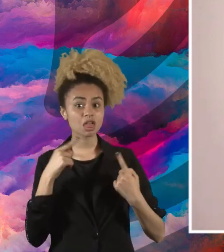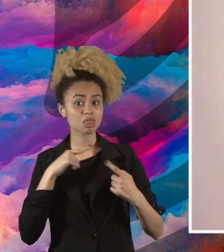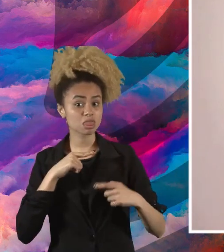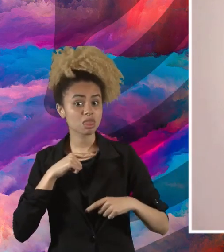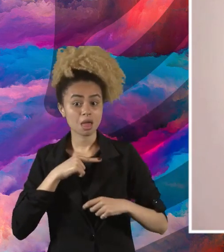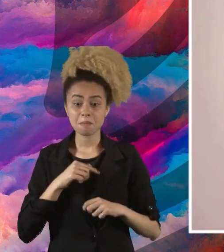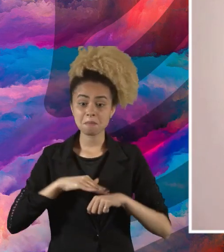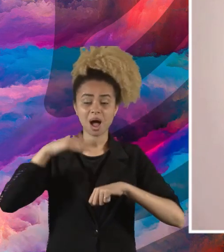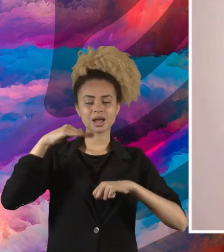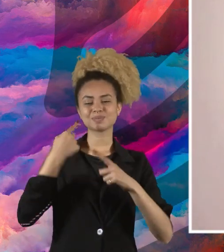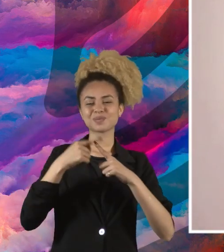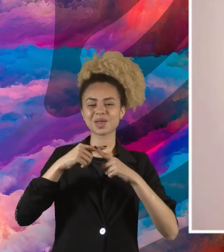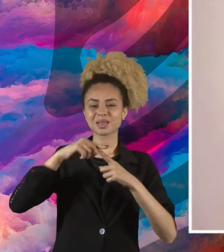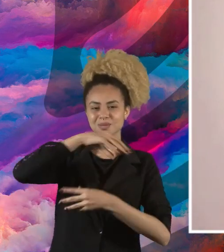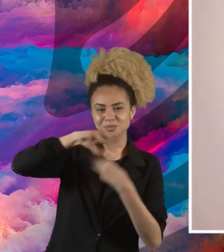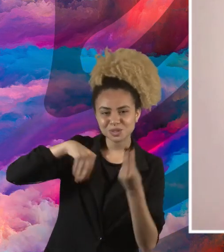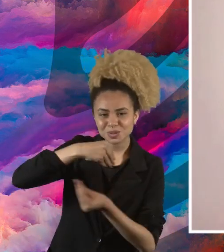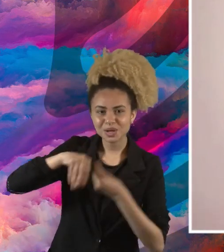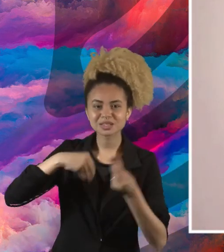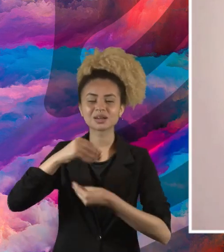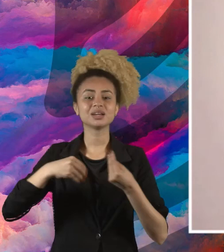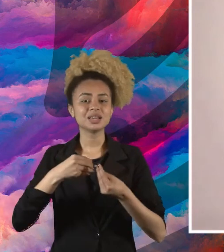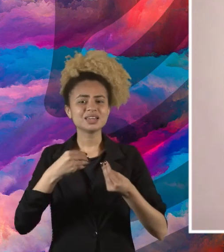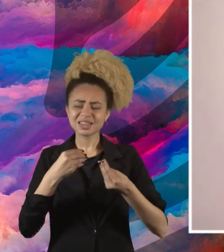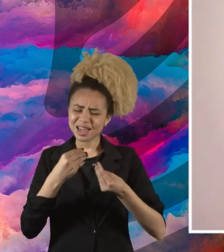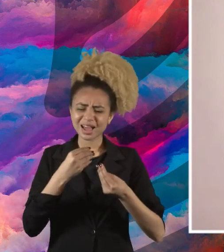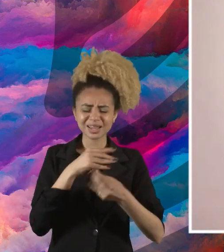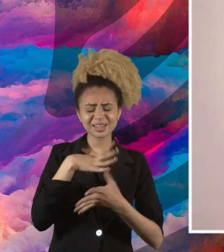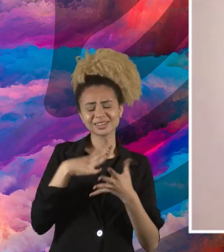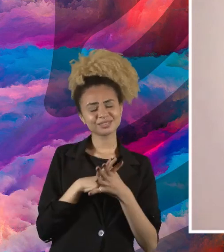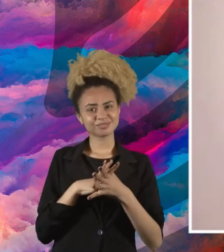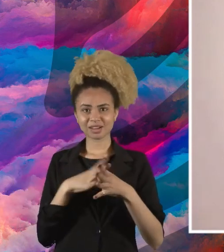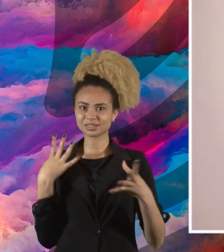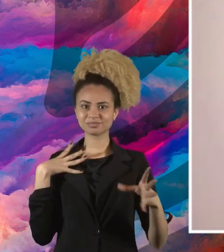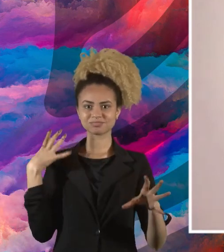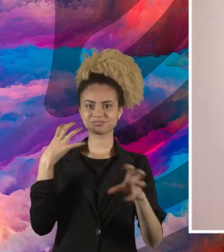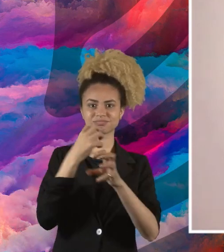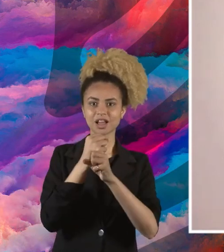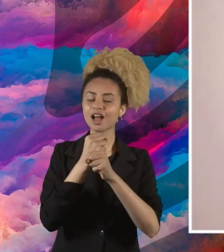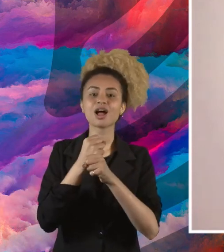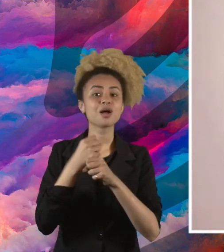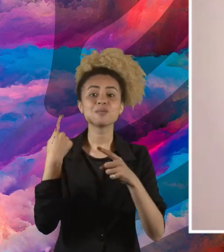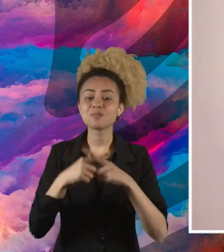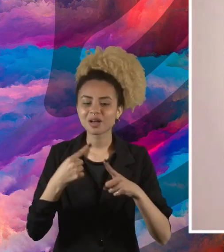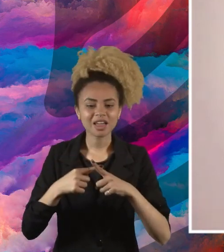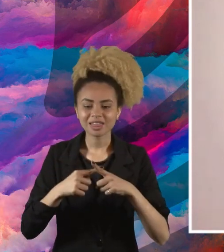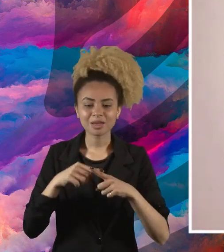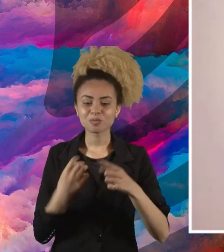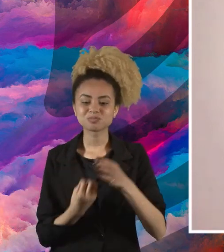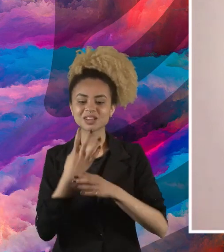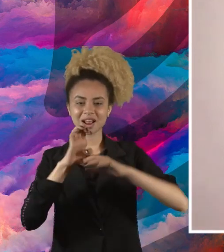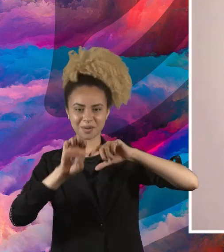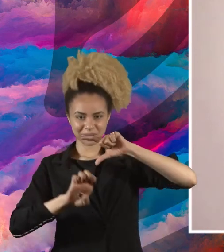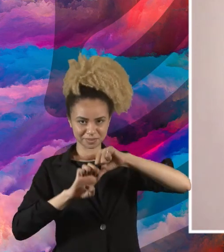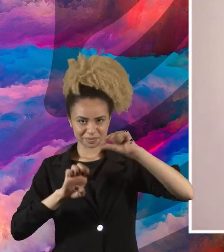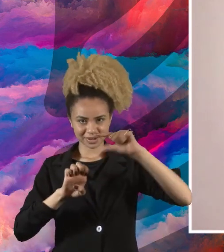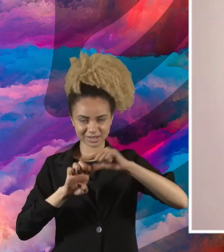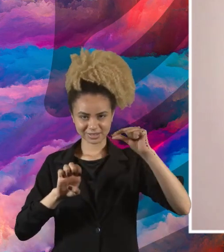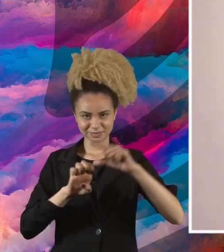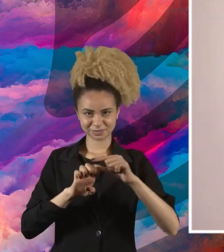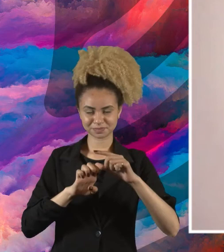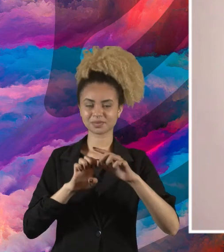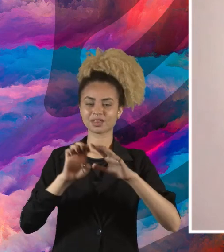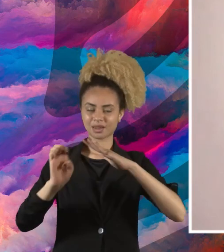tem a miscigenação, como você mesmo disse. E aí, juntou tudo isso e eu falei, poxa, por que não montar uma empresa? E aí, fui